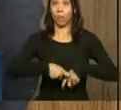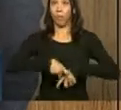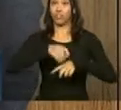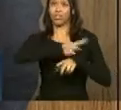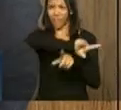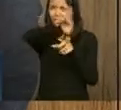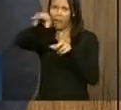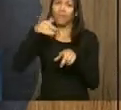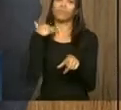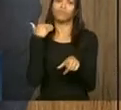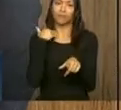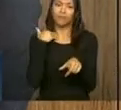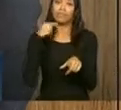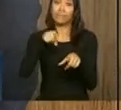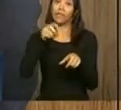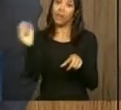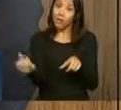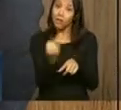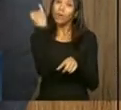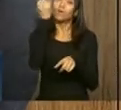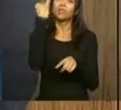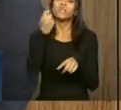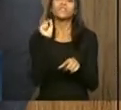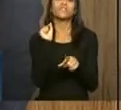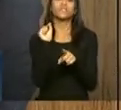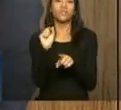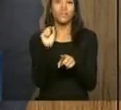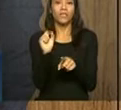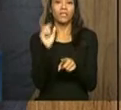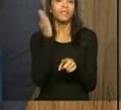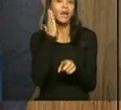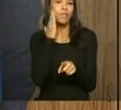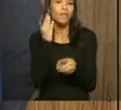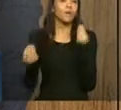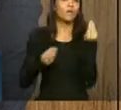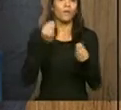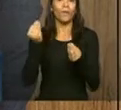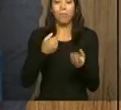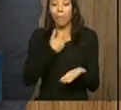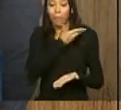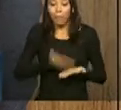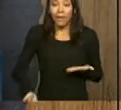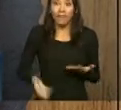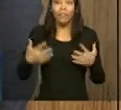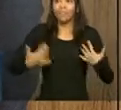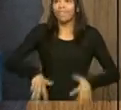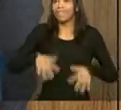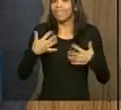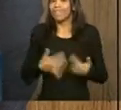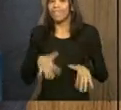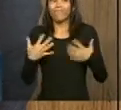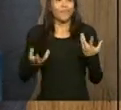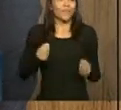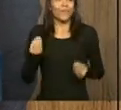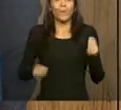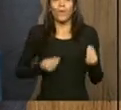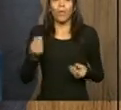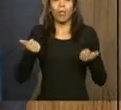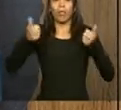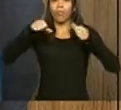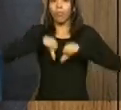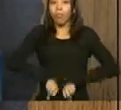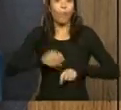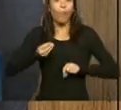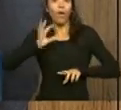sistemicamente importantes de absorver perdas caso eles tenham problemas e fiquem à beira da falência.